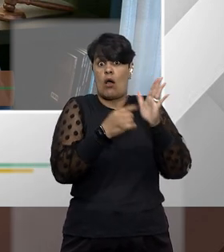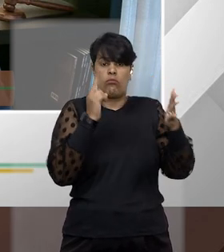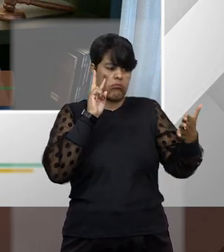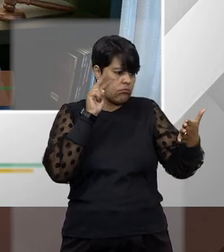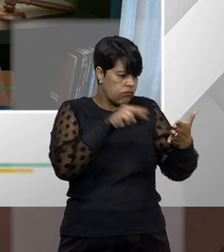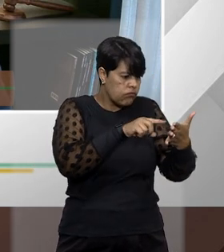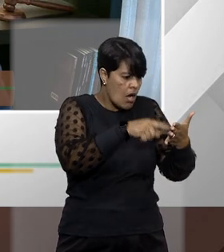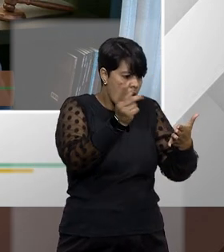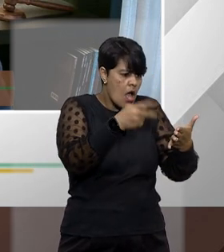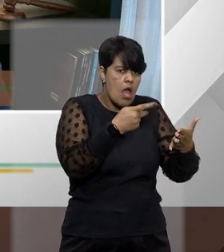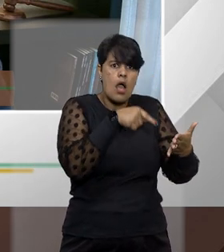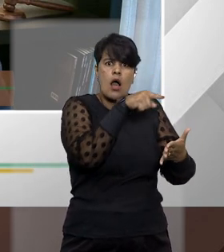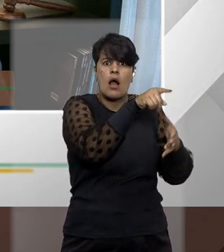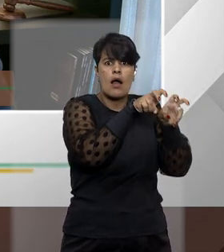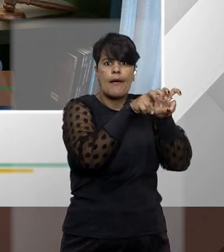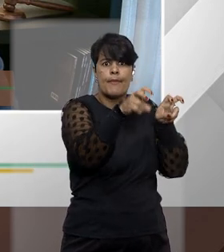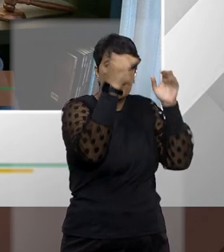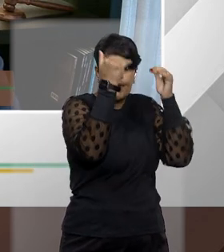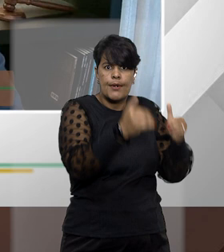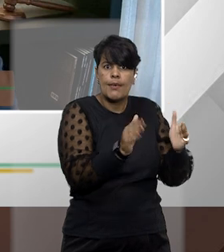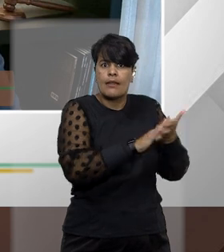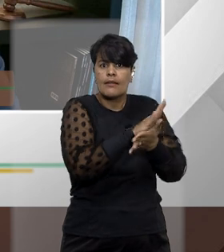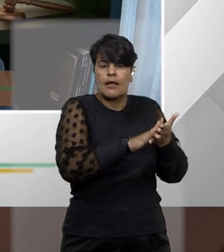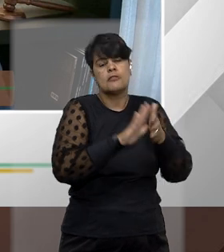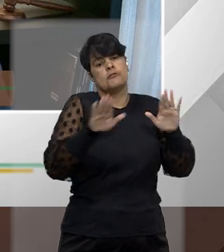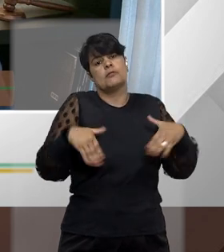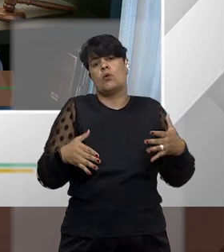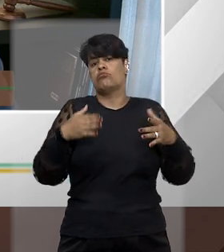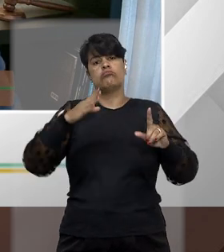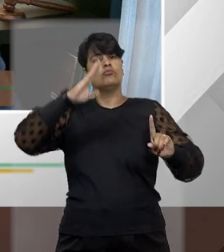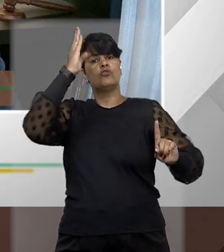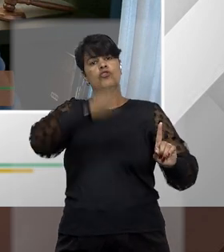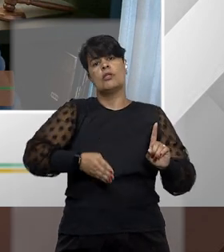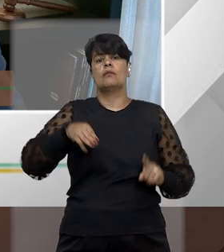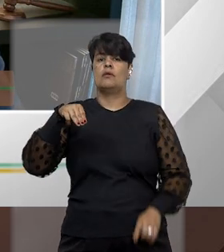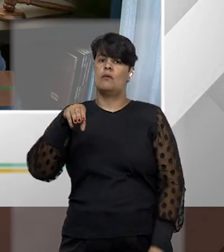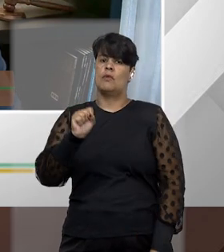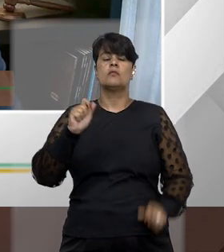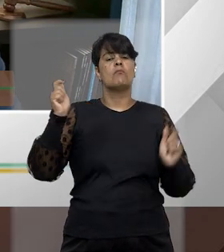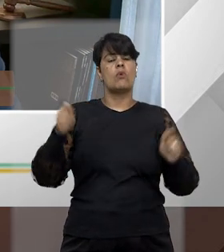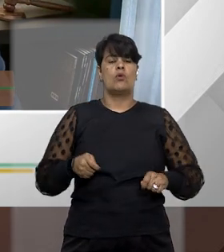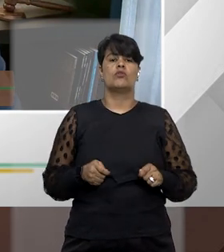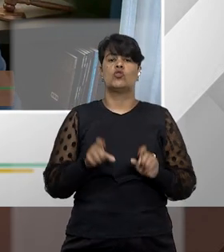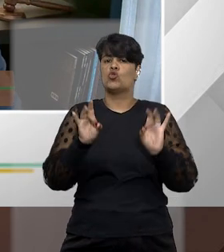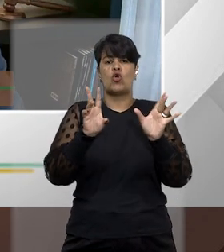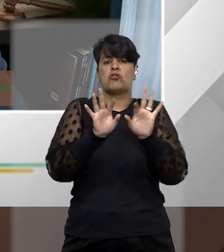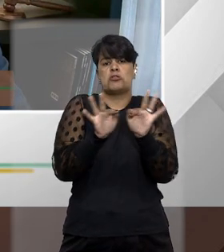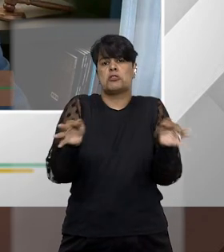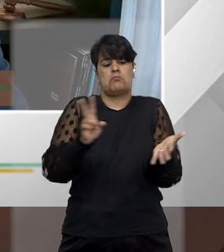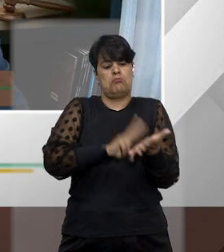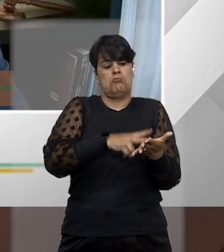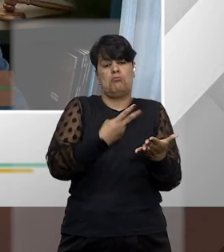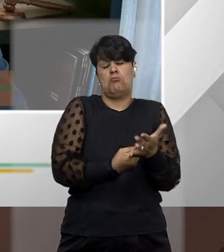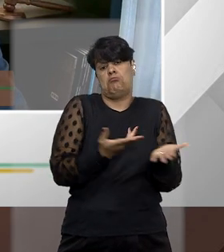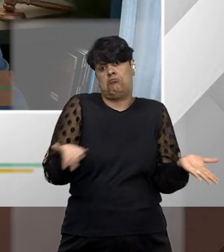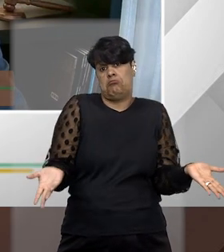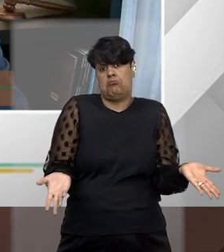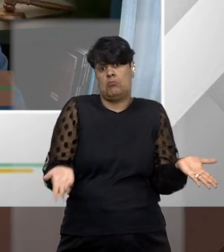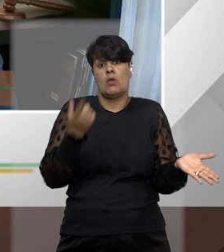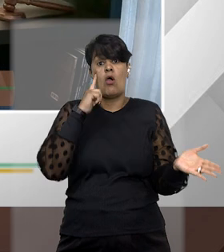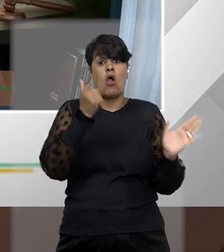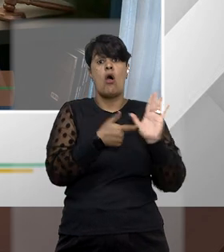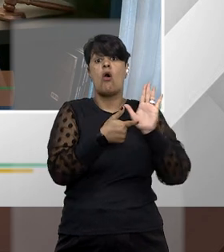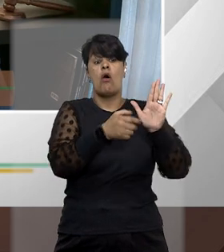descumprido então é uma situação que não vai demandar de prova é uma questão apenas de interpretação olha o ato da